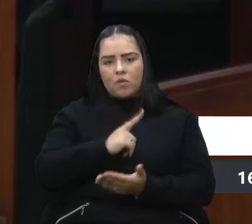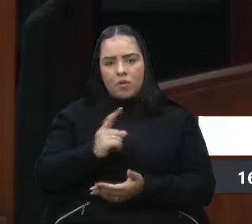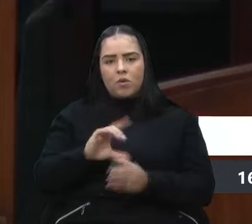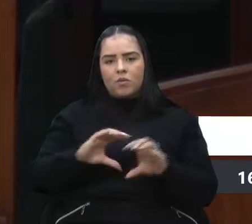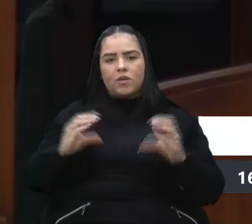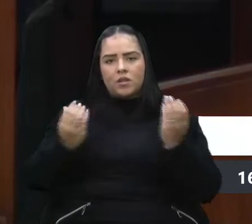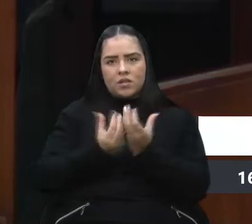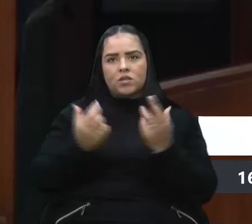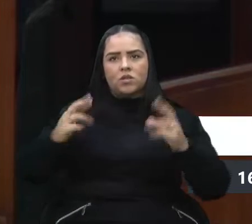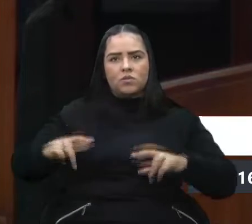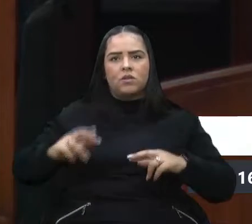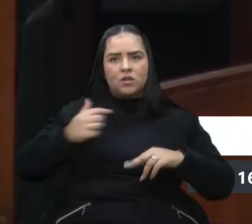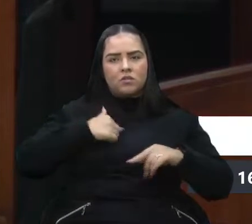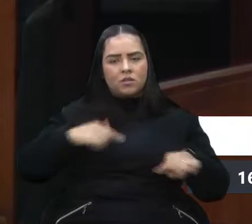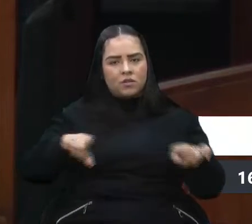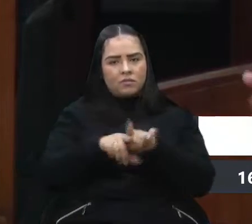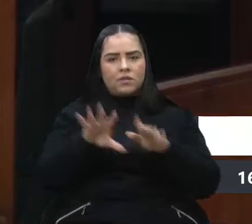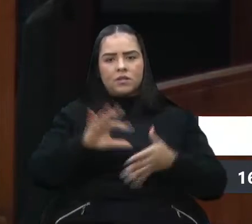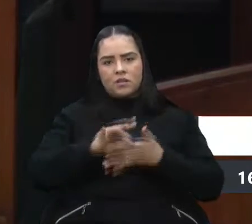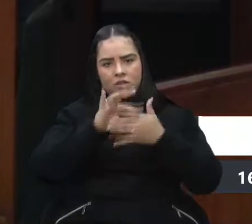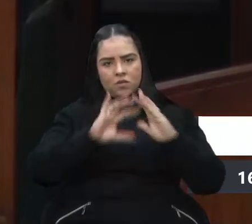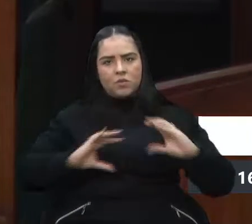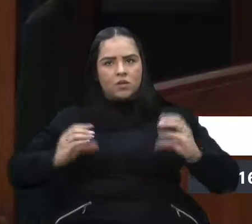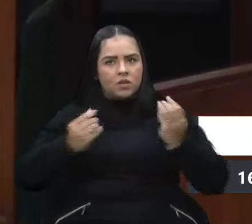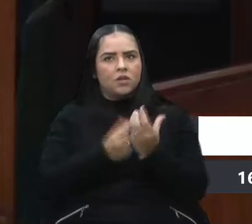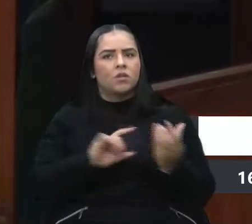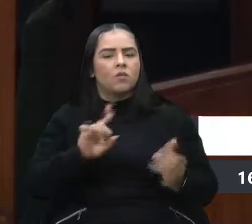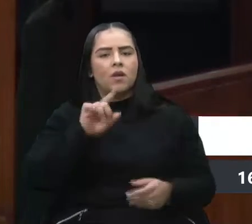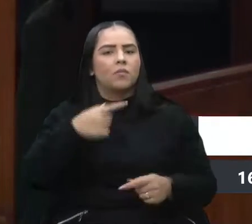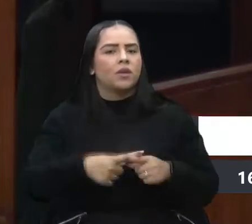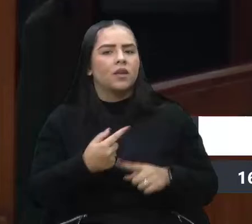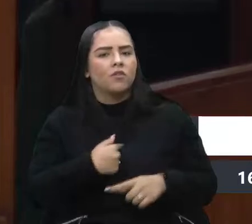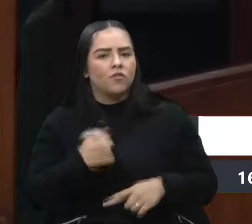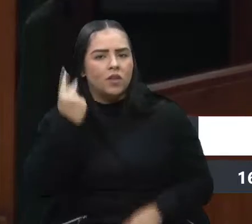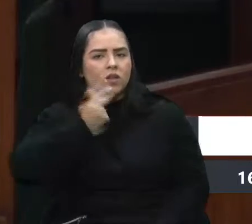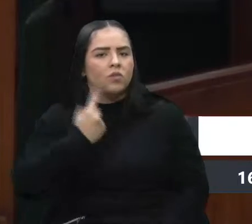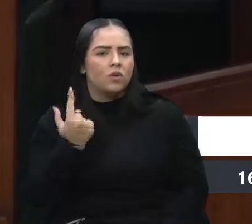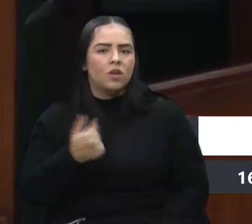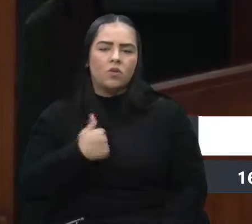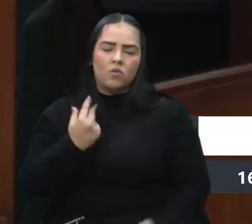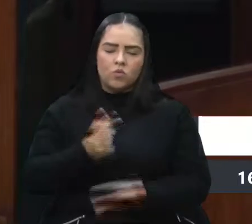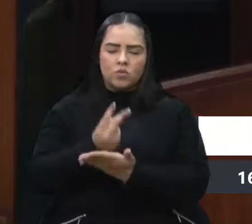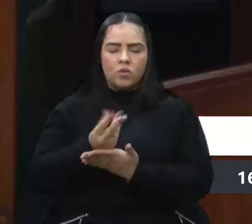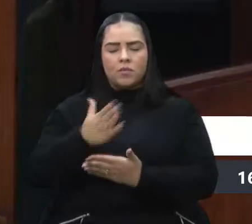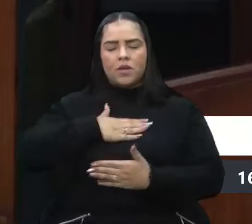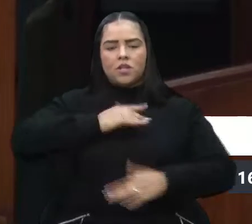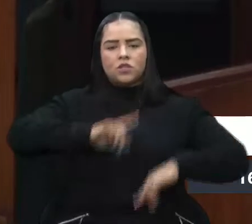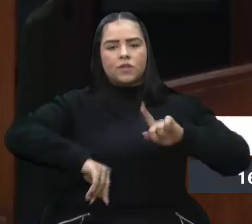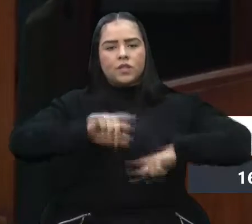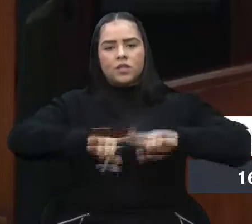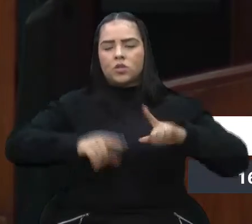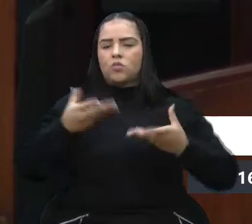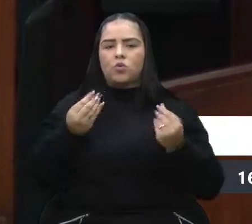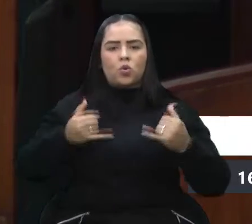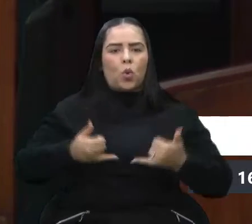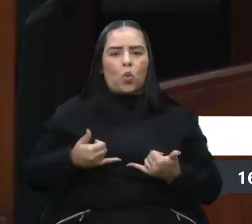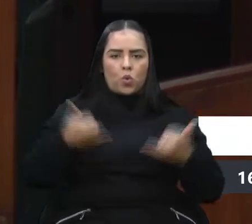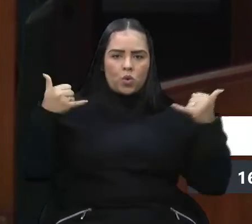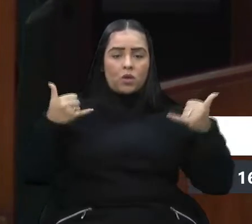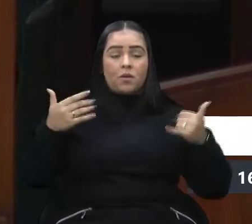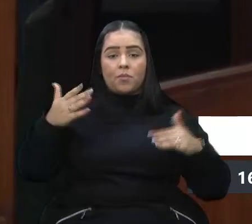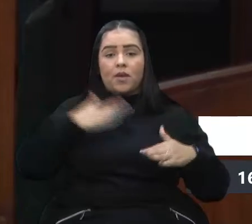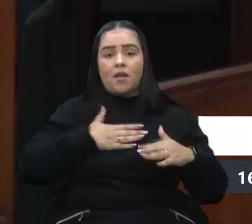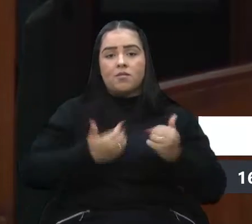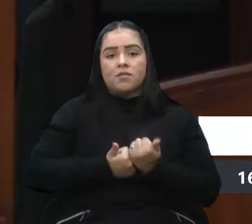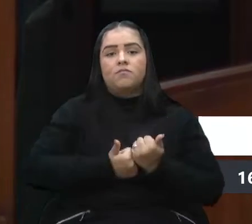acima de tudo, sou um líder comunitário, e não é porque me elegi vereador, continuo com essas atividades e com muito orgulho. Minha